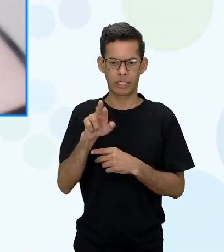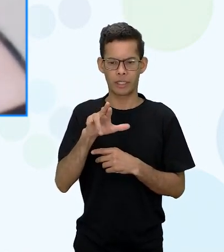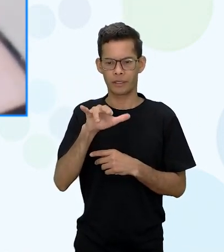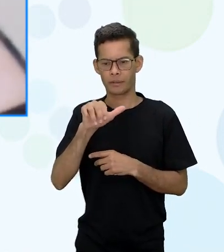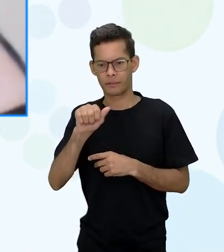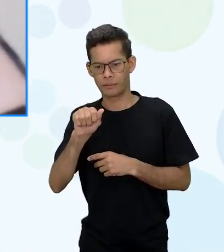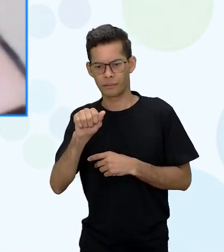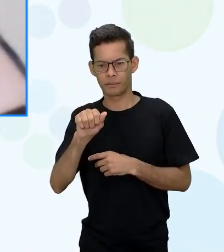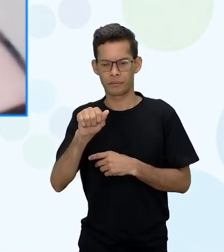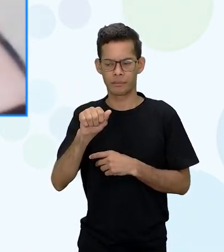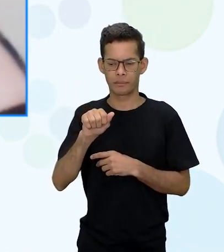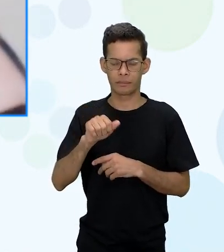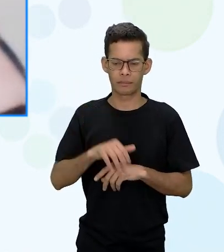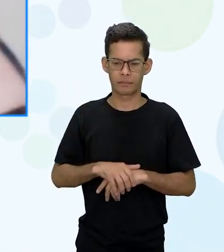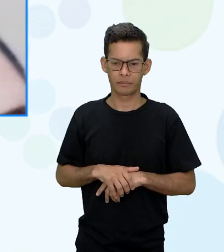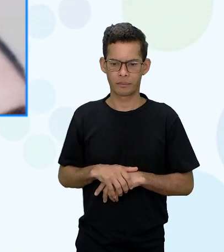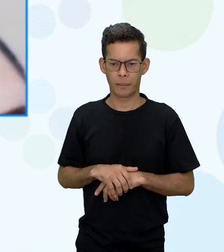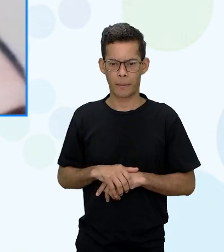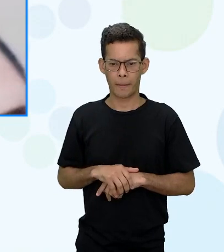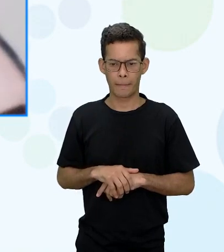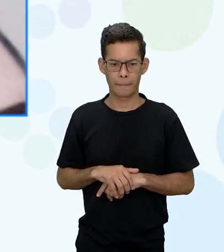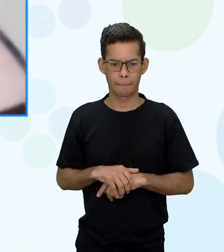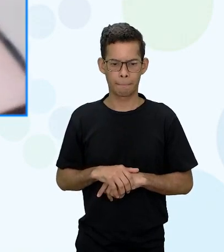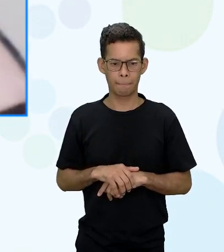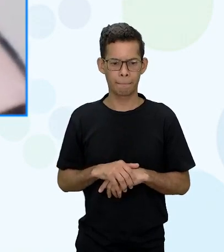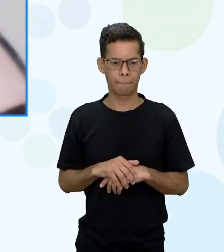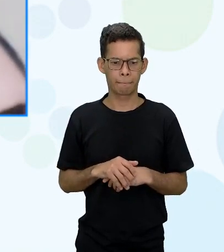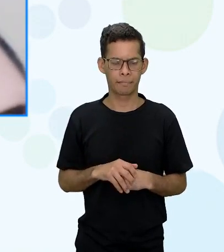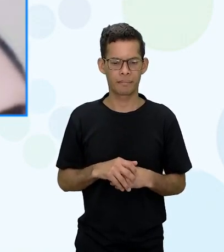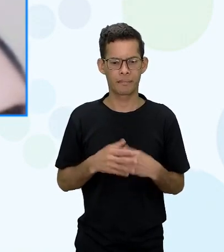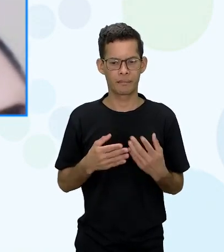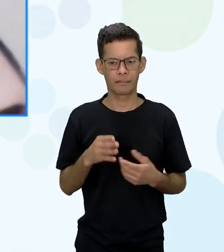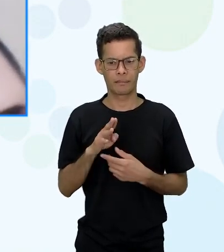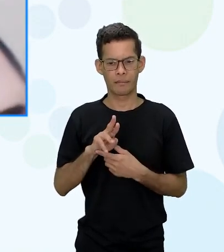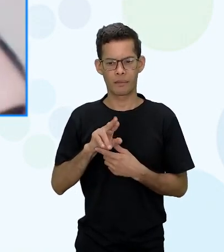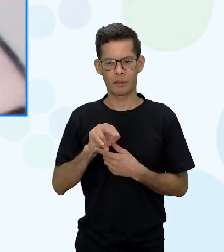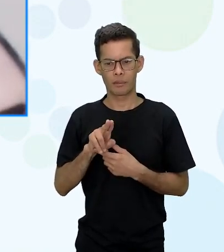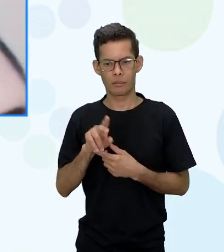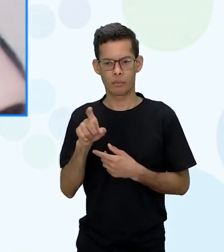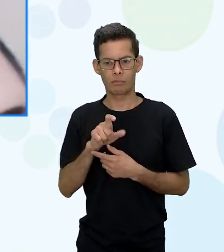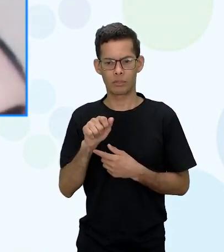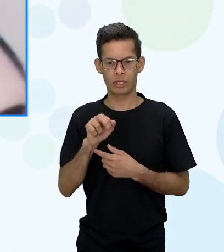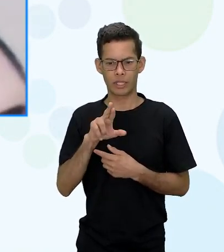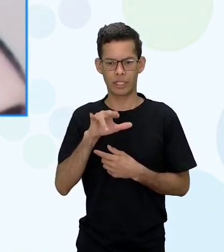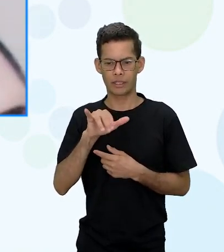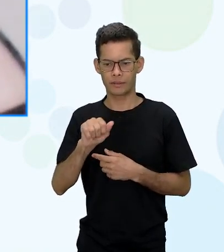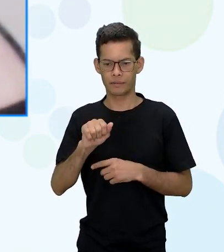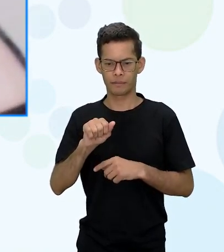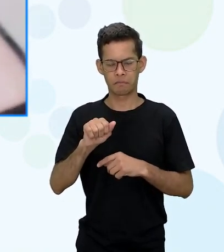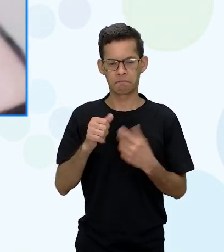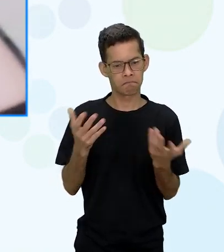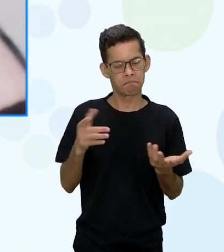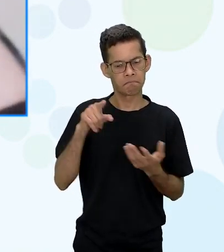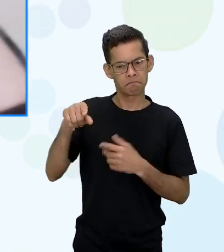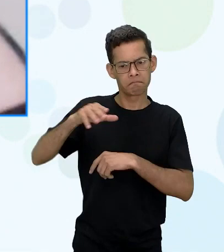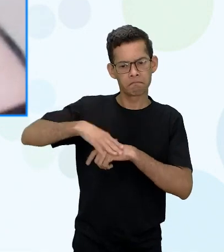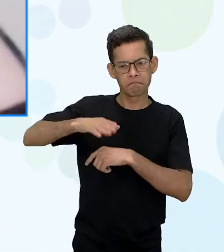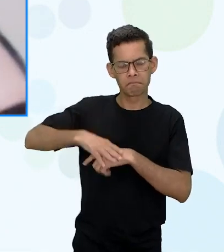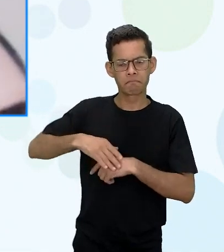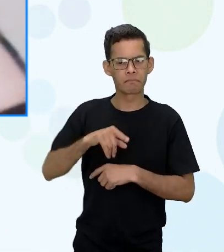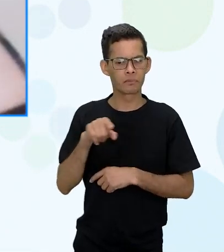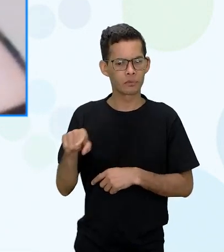tinha promiscuidade e ela foi enforcada então assim tinha esses motivos né na sociedade ali para poder